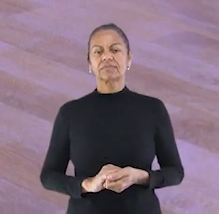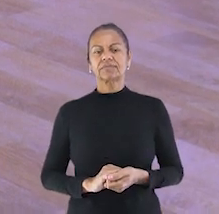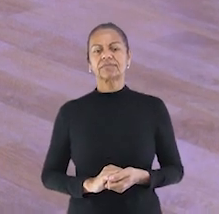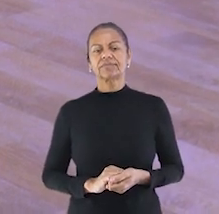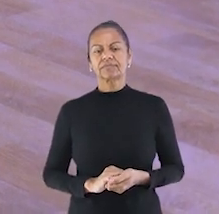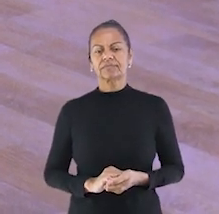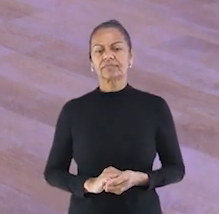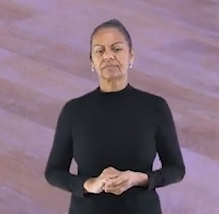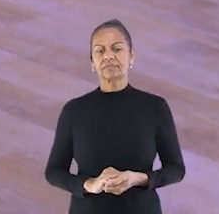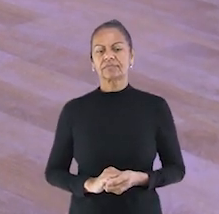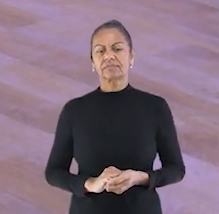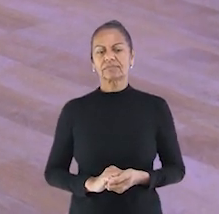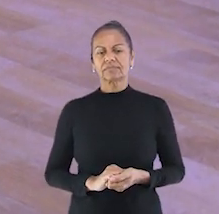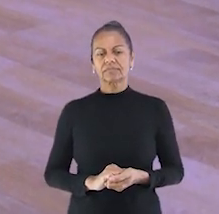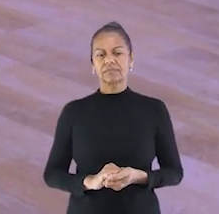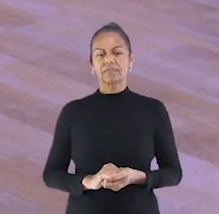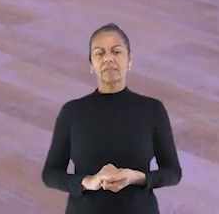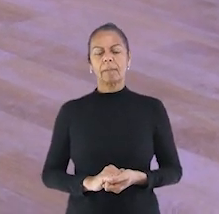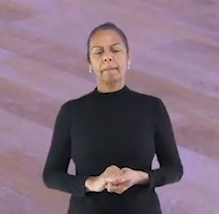Desceu a cabeça.